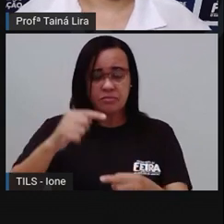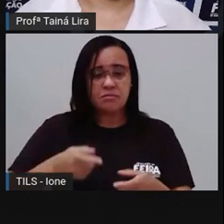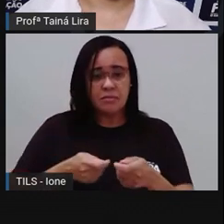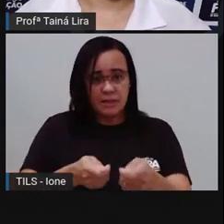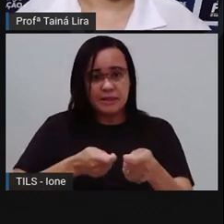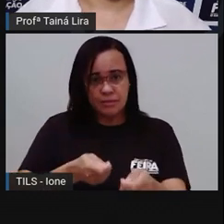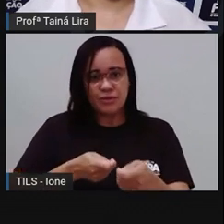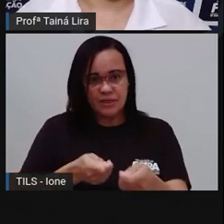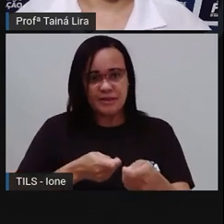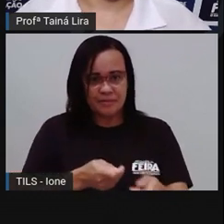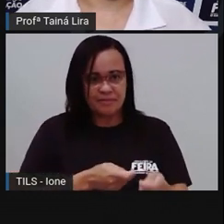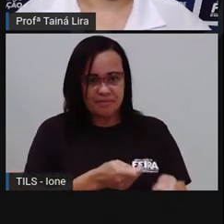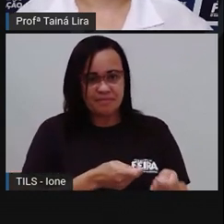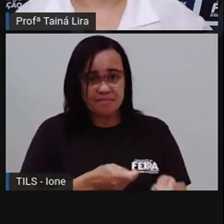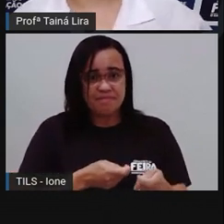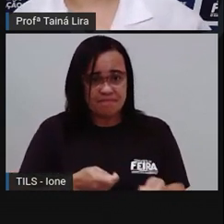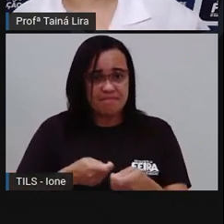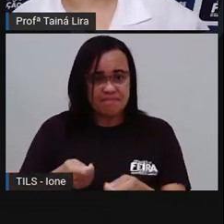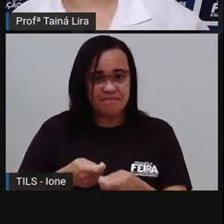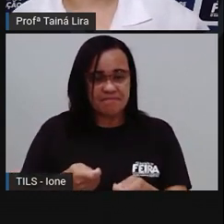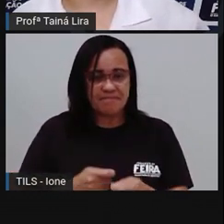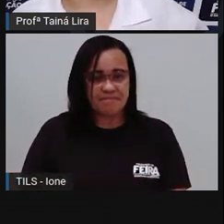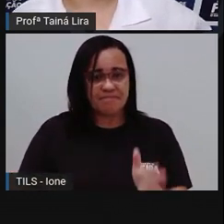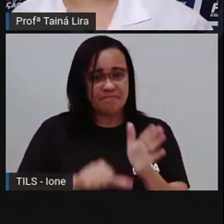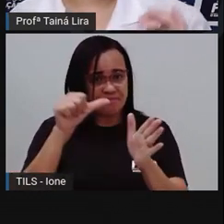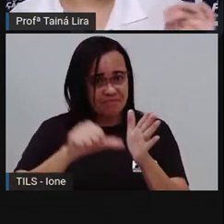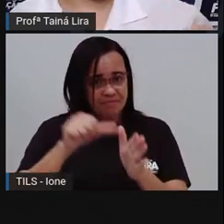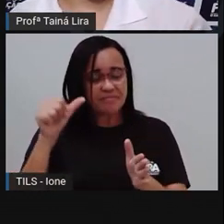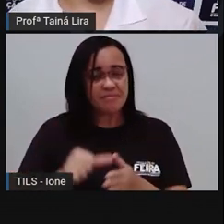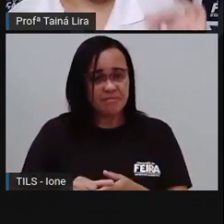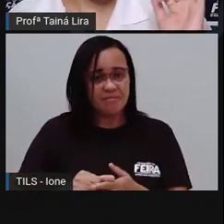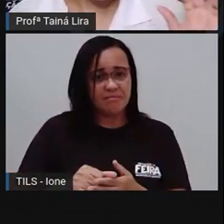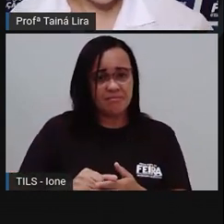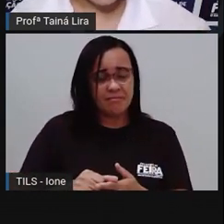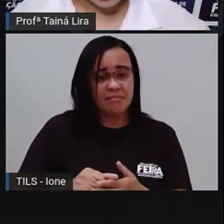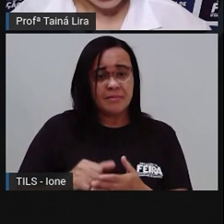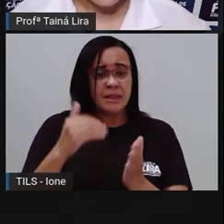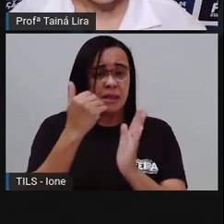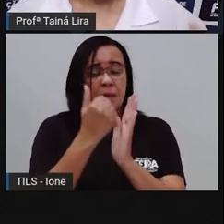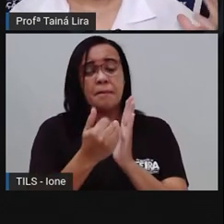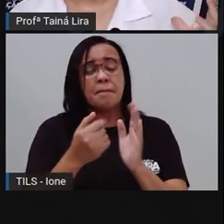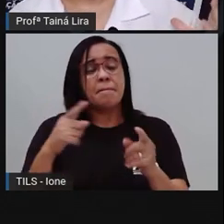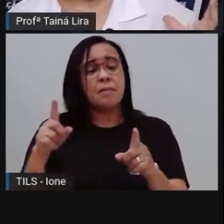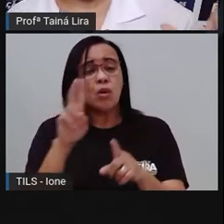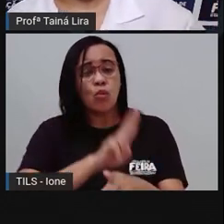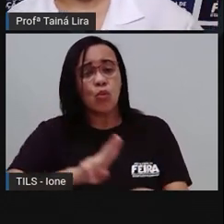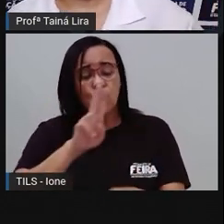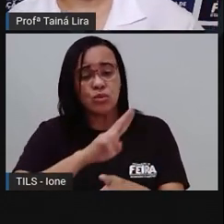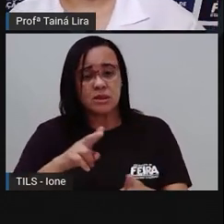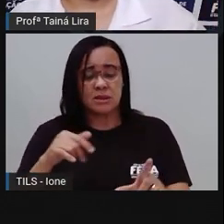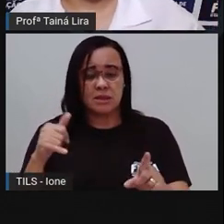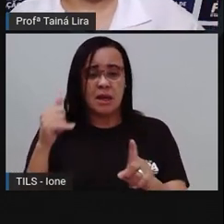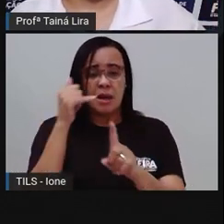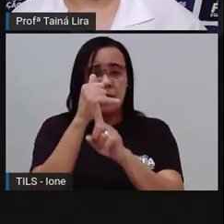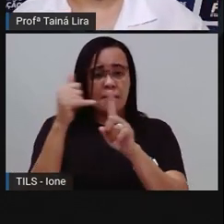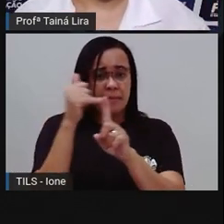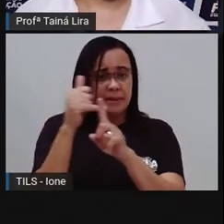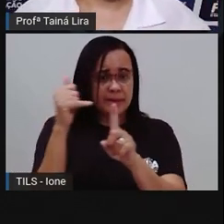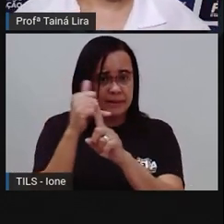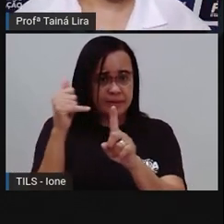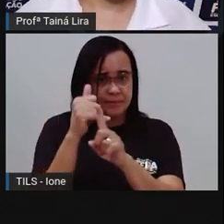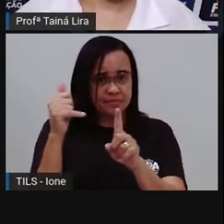nós temos aqui, ó, dois litros de água. Nesse primeiro momento, nós vamos dividir, vamos usar a metade. Vai bater essa água aí junto com os